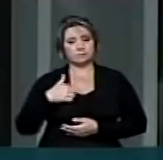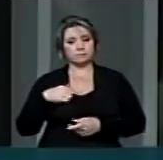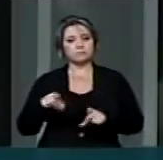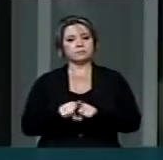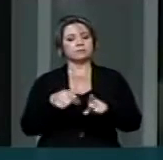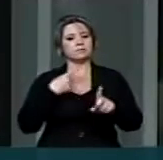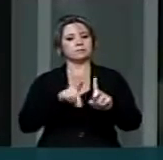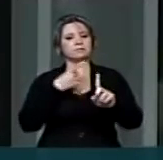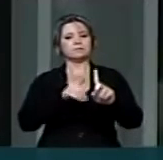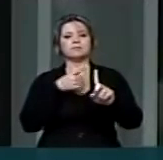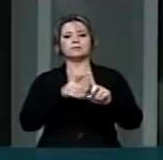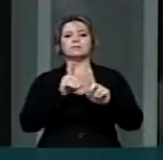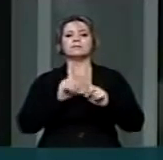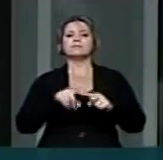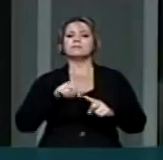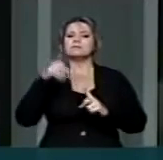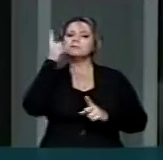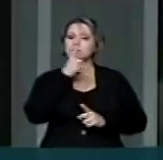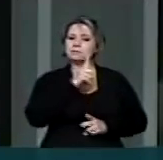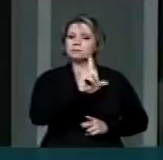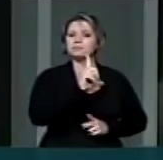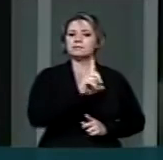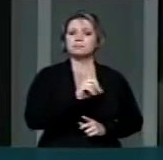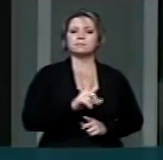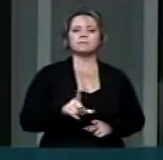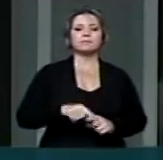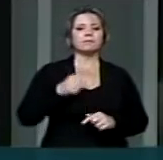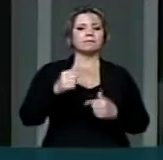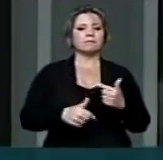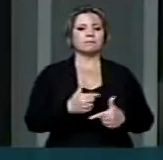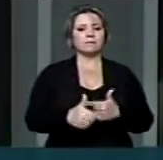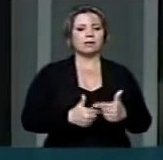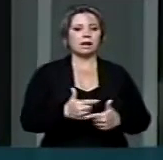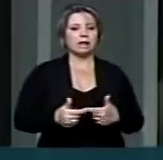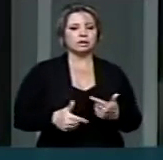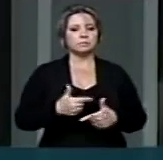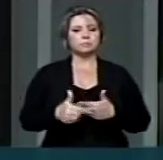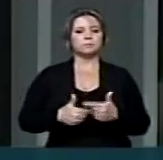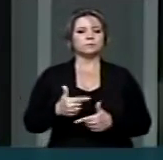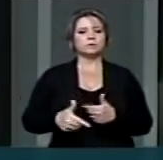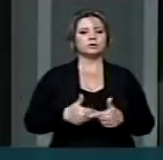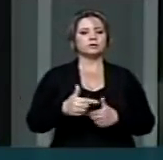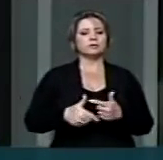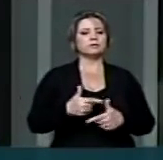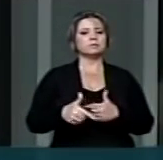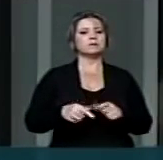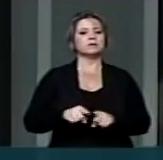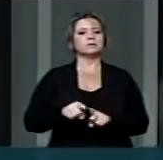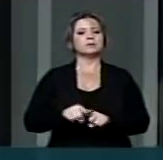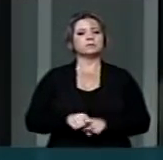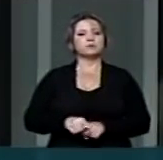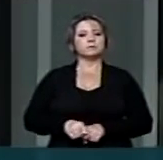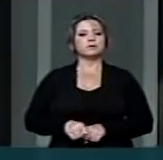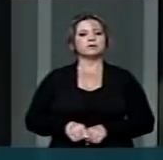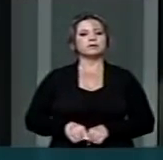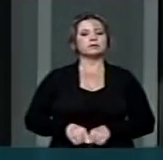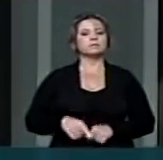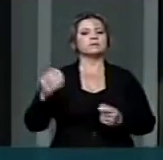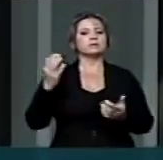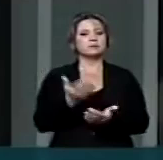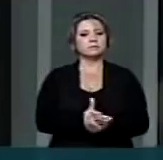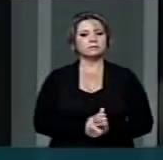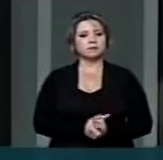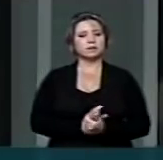Nós conseguimos tarefas inéditas para o mundo, como a erradicação